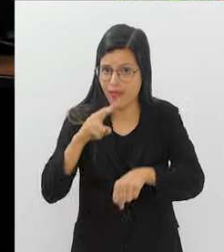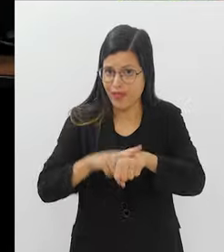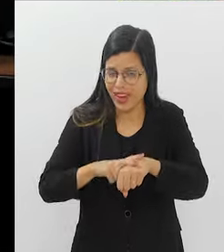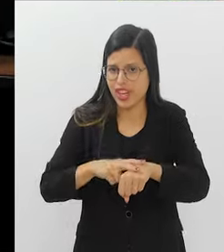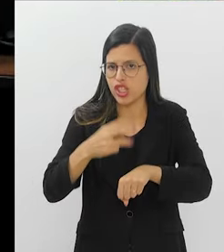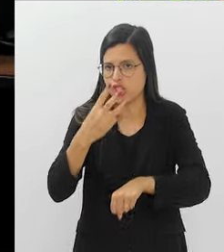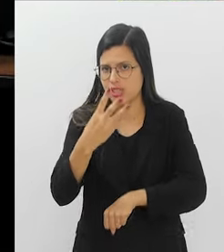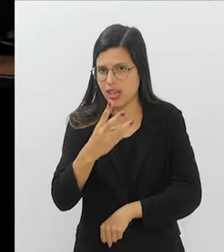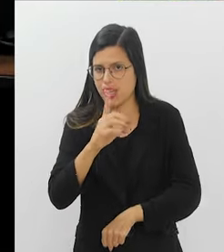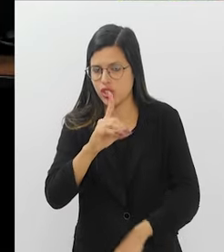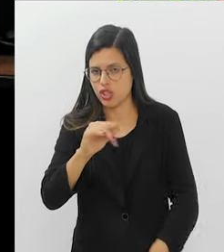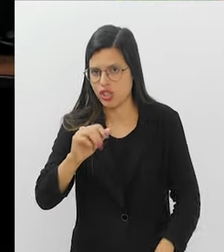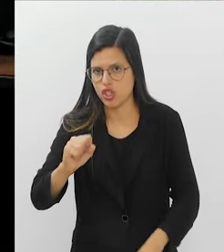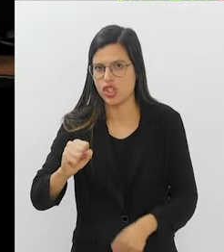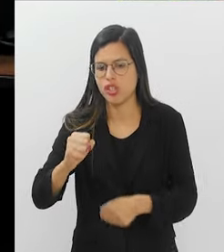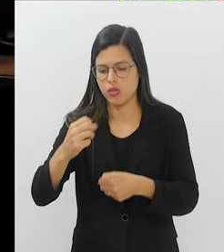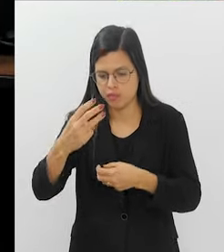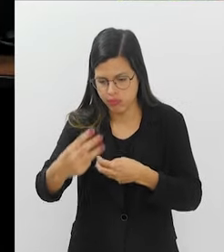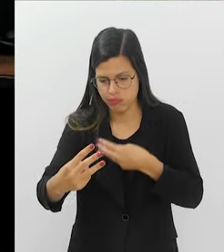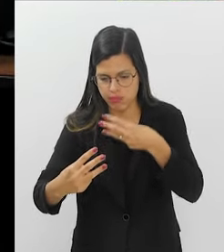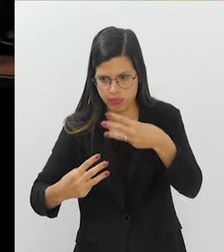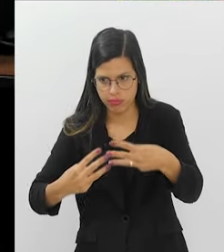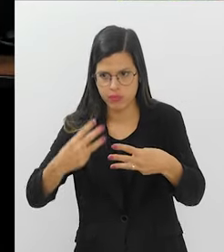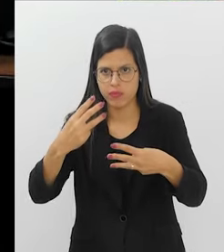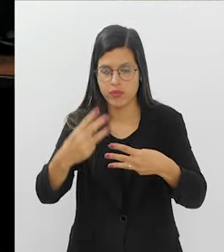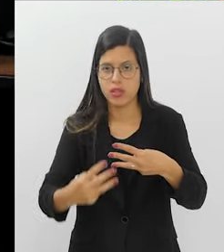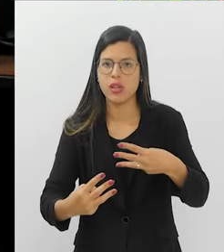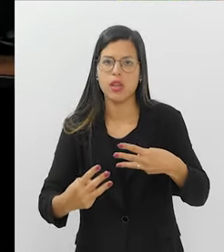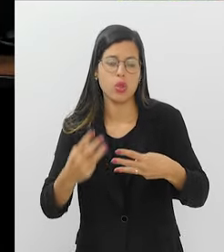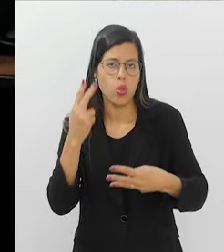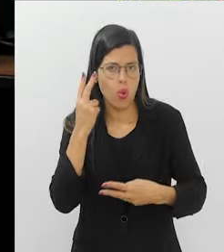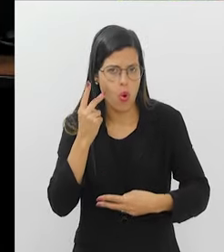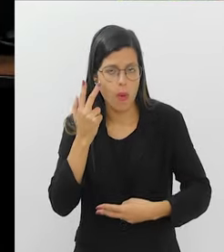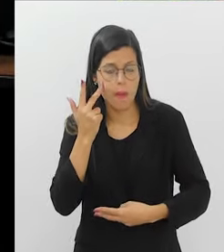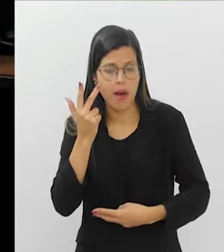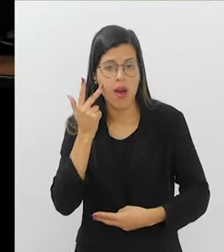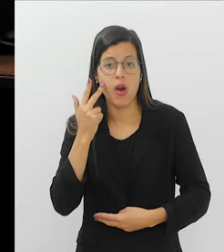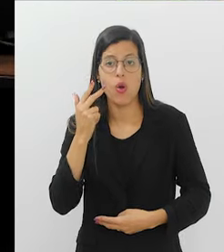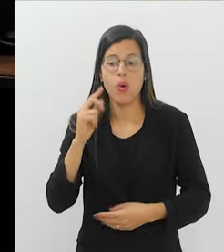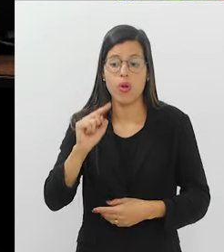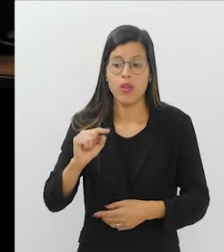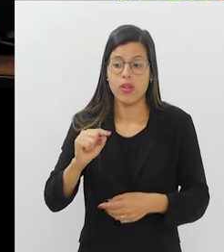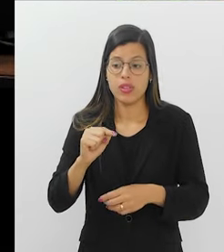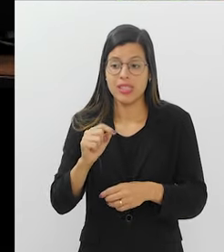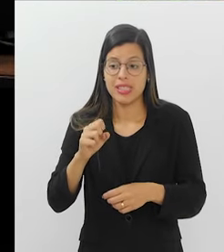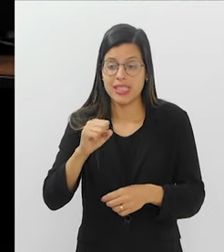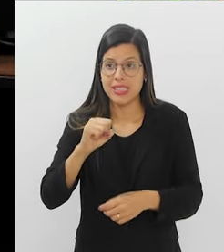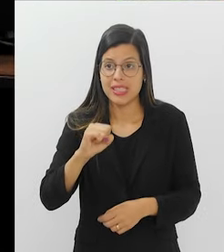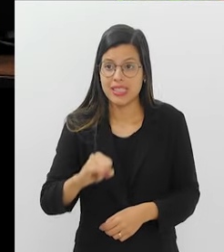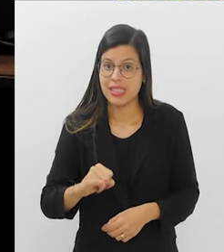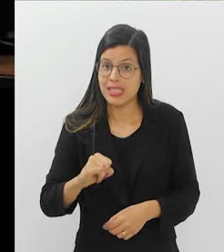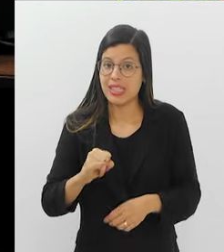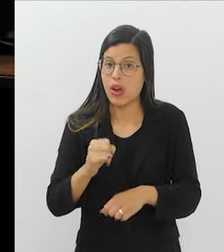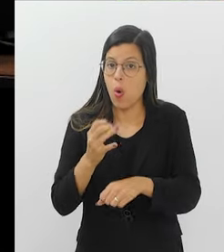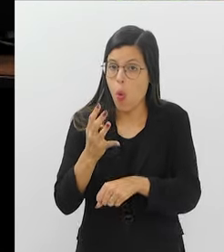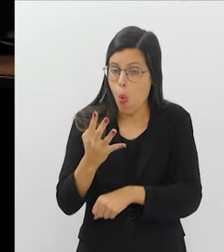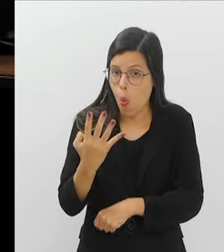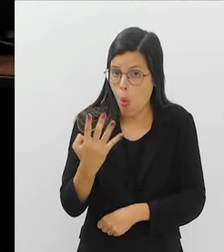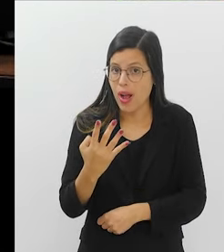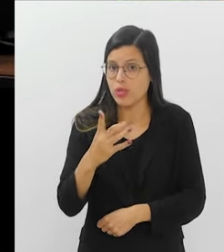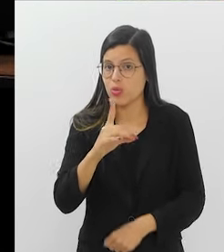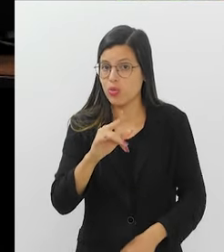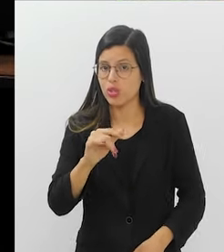menos uma vez a cada três dias, é considerado normal. Passou de três dias que a gente